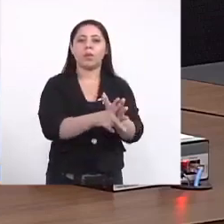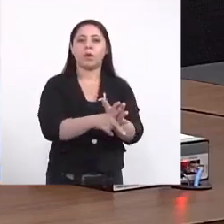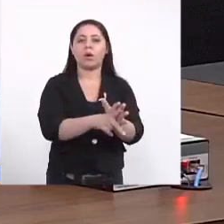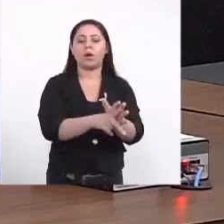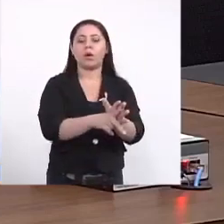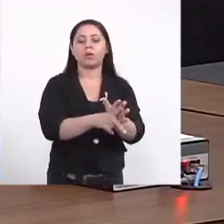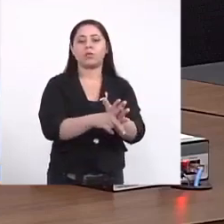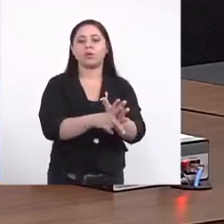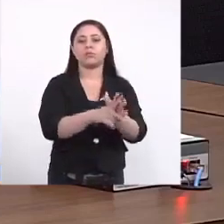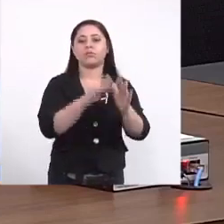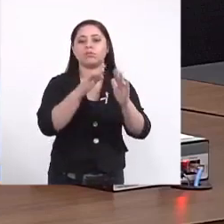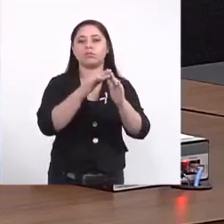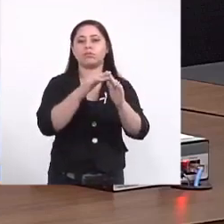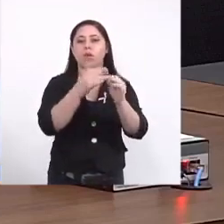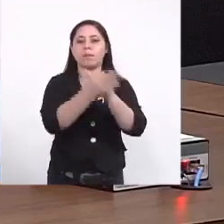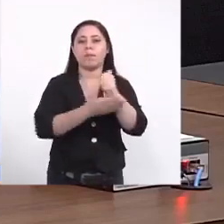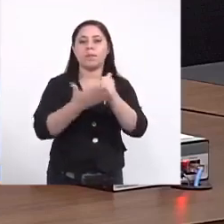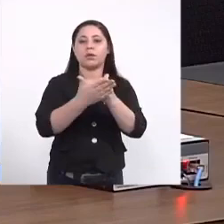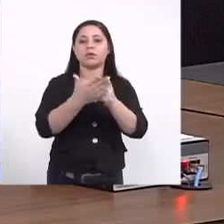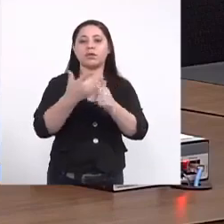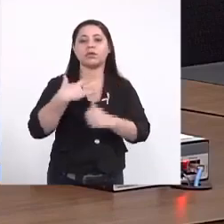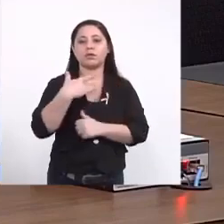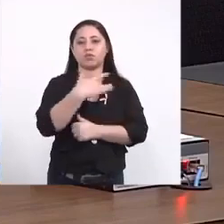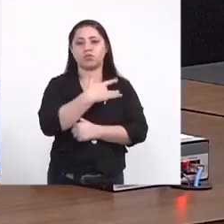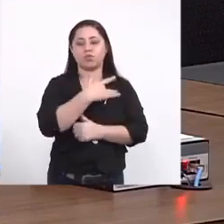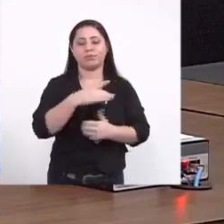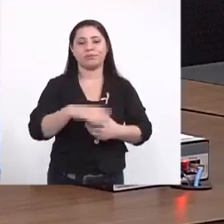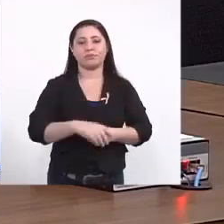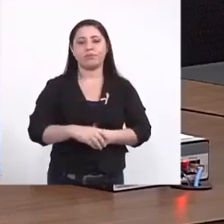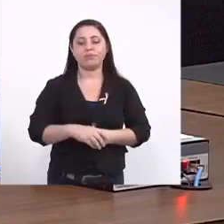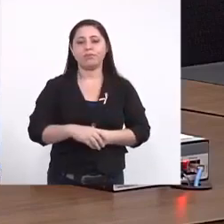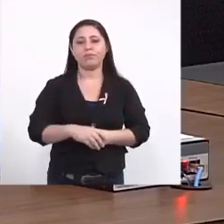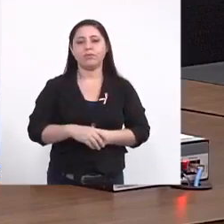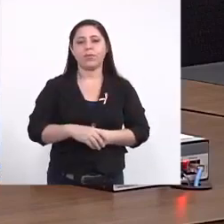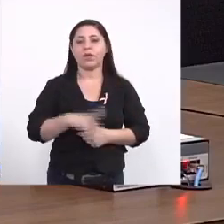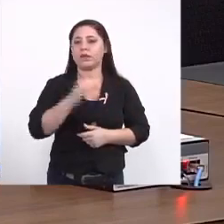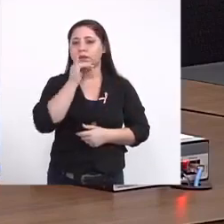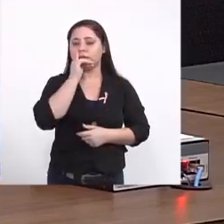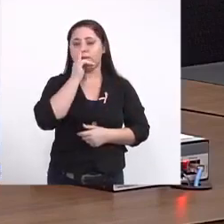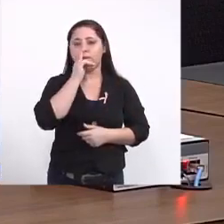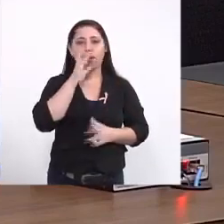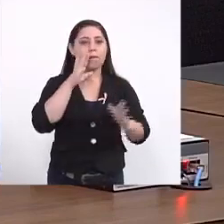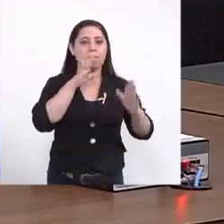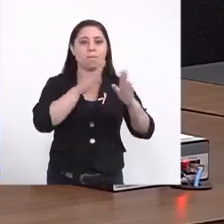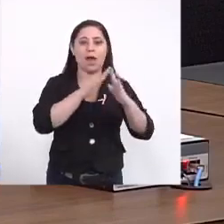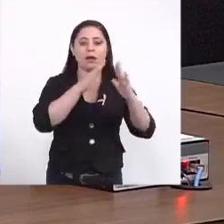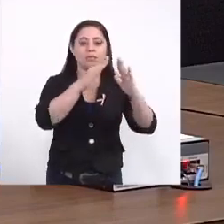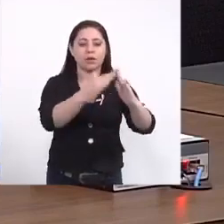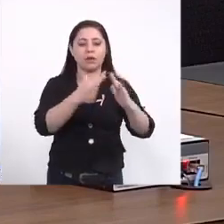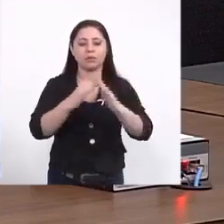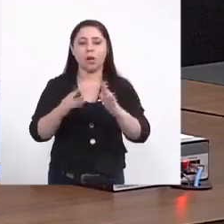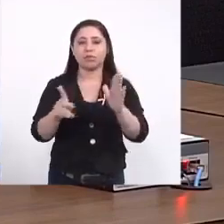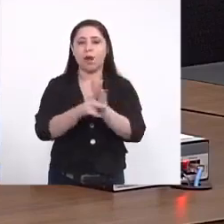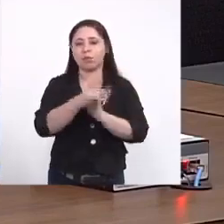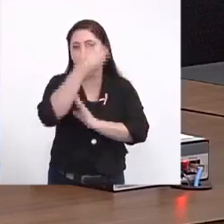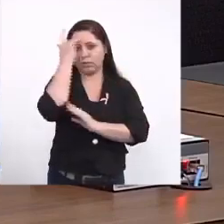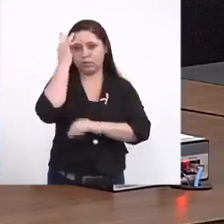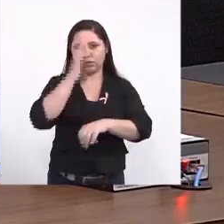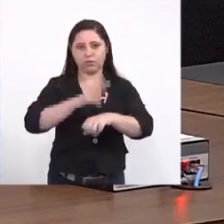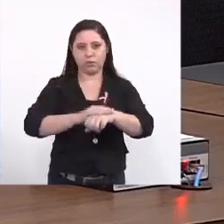unidade básica de saúde ele não pega por exemplo a moradia da pessoa que teve a doença